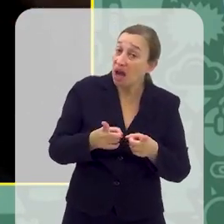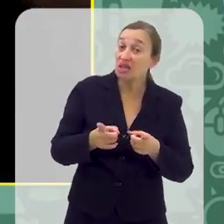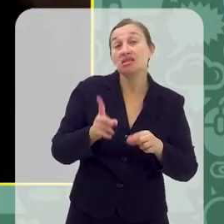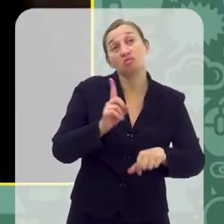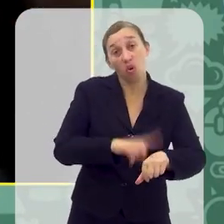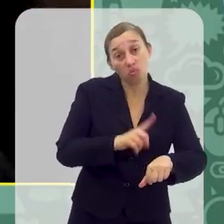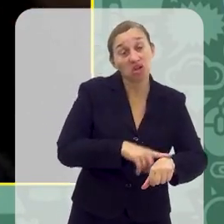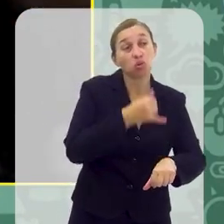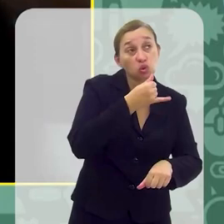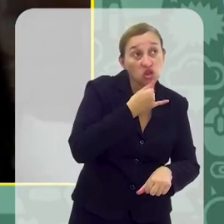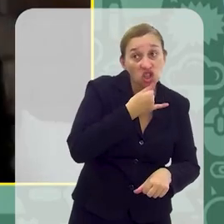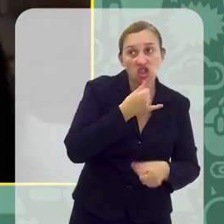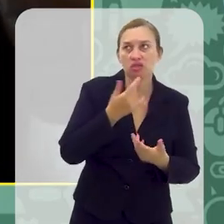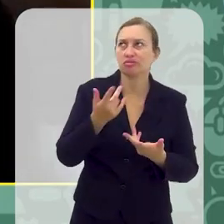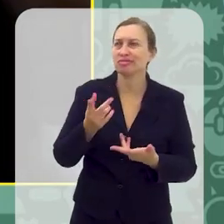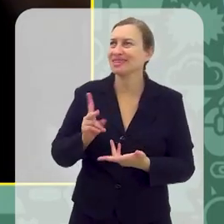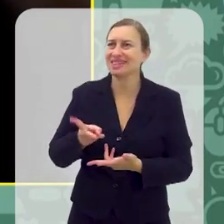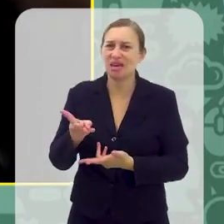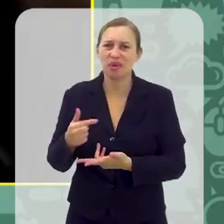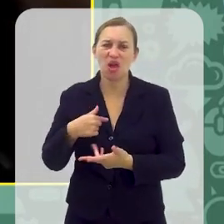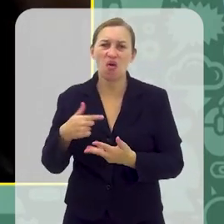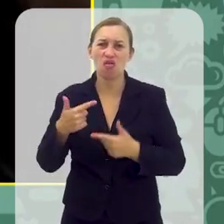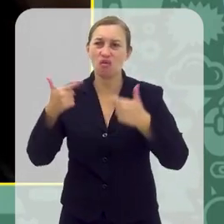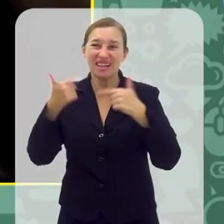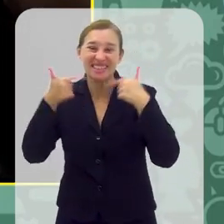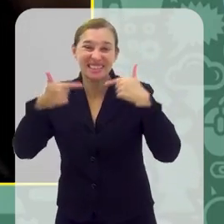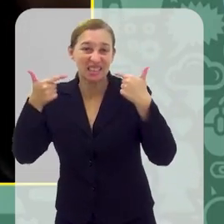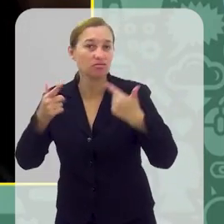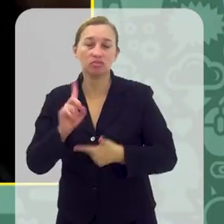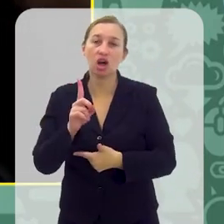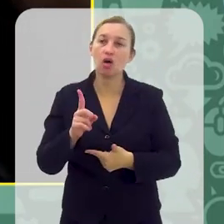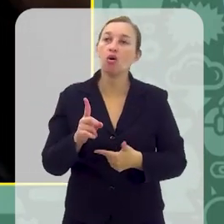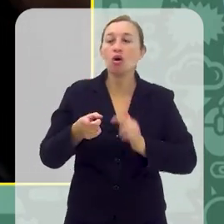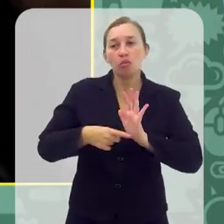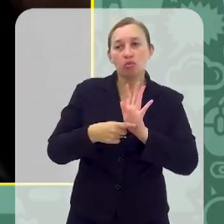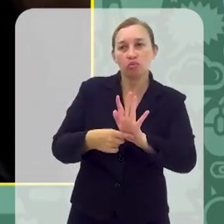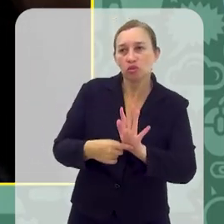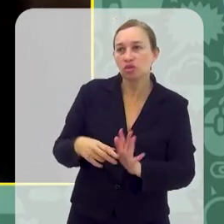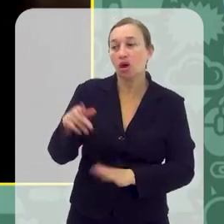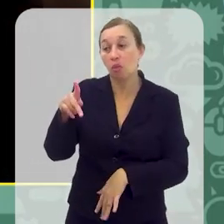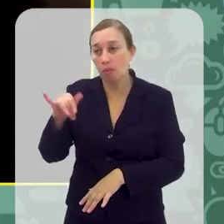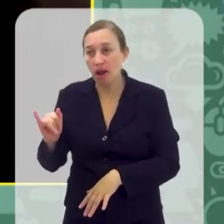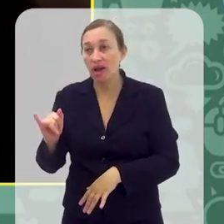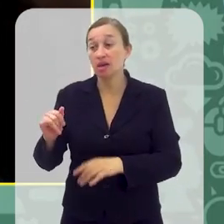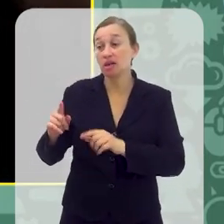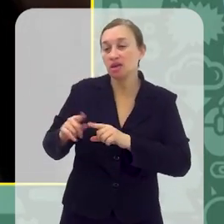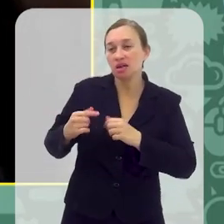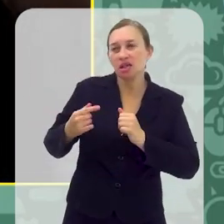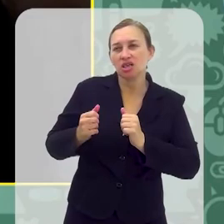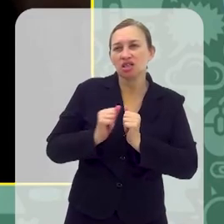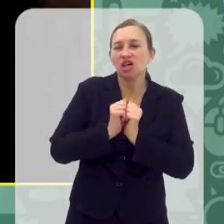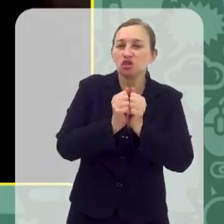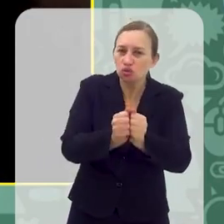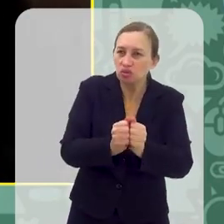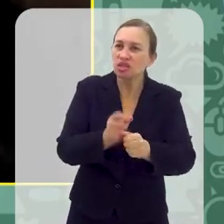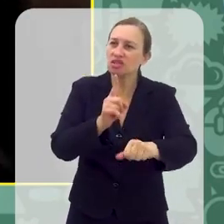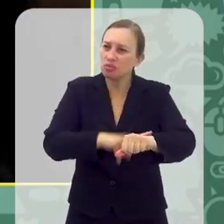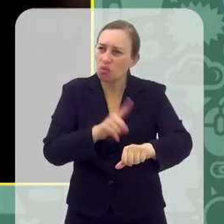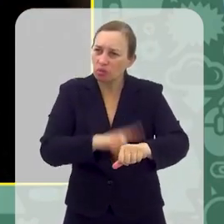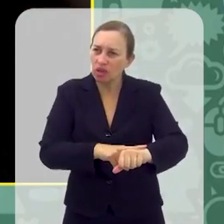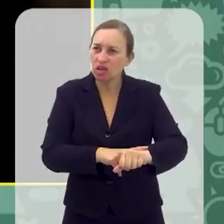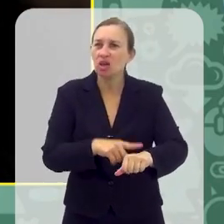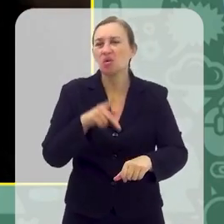a gente vai estar triste, nem sempre eu preciso suprir isso. Então, gente também reforça para os pais a importância de estar perto neste momento. Seu filho veio trazer,